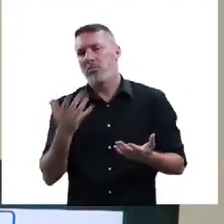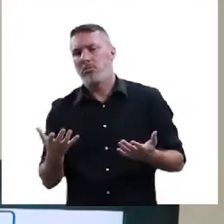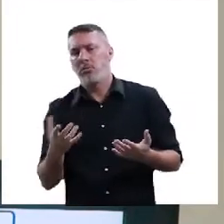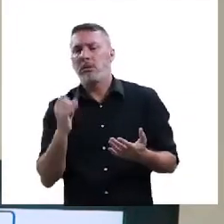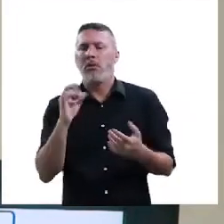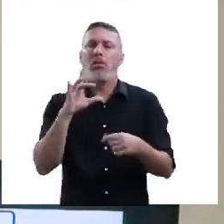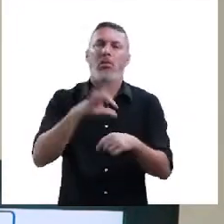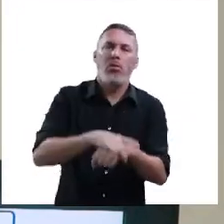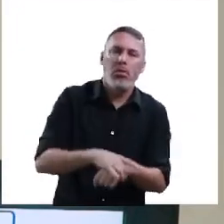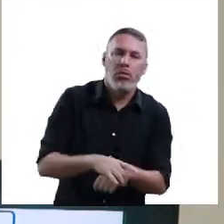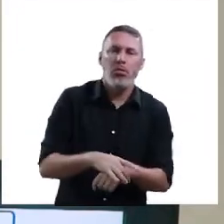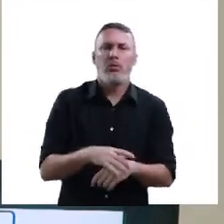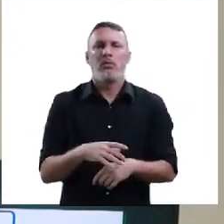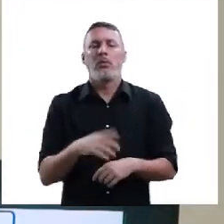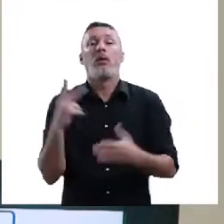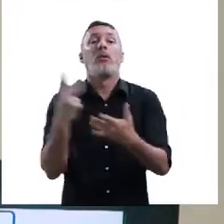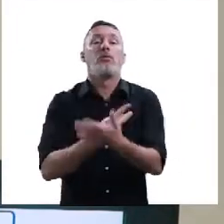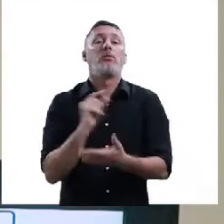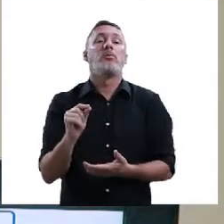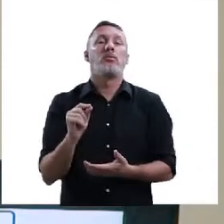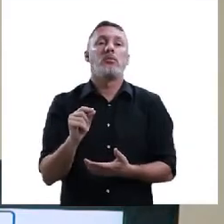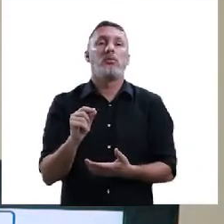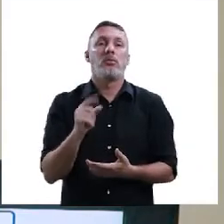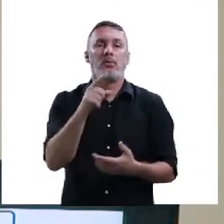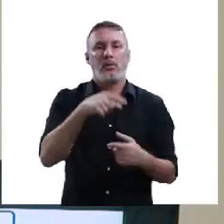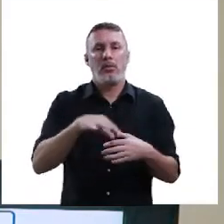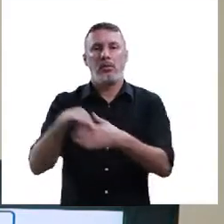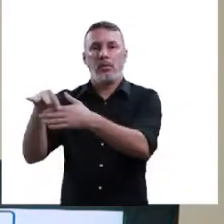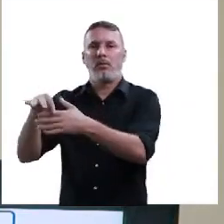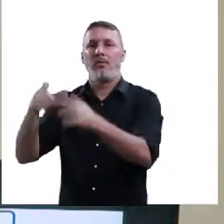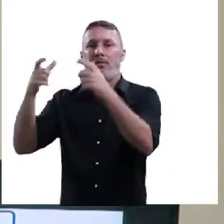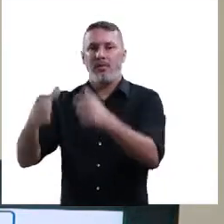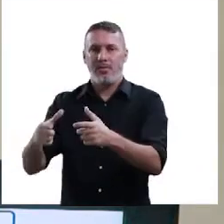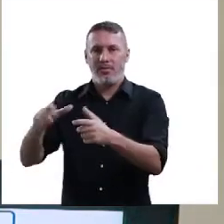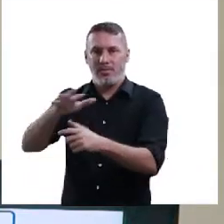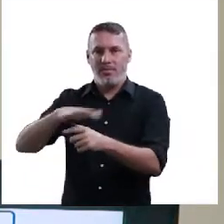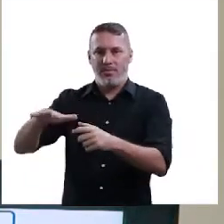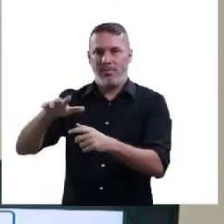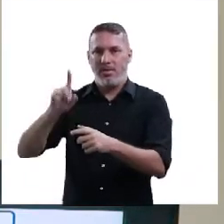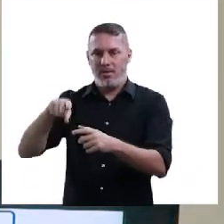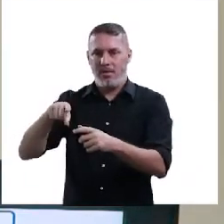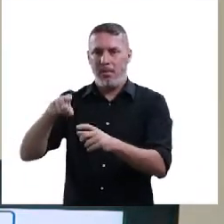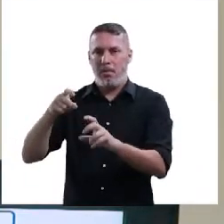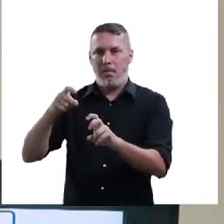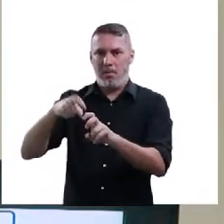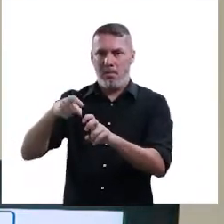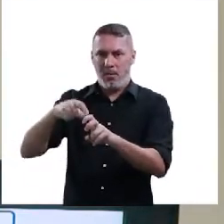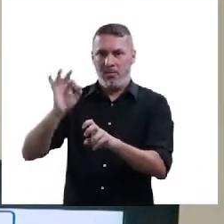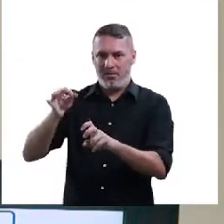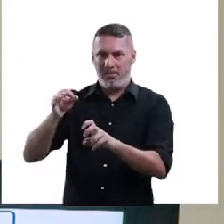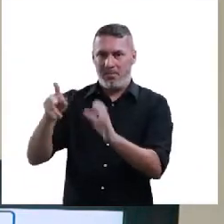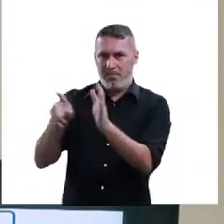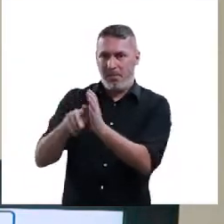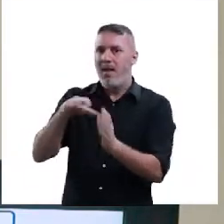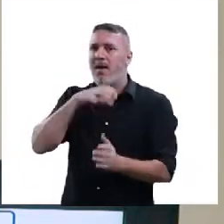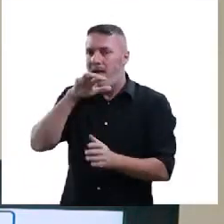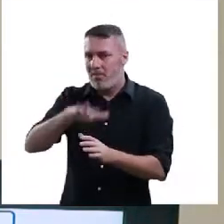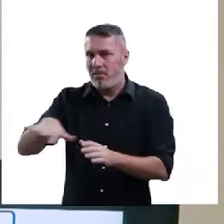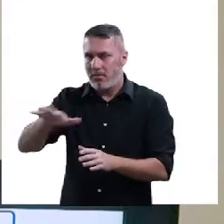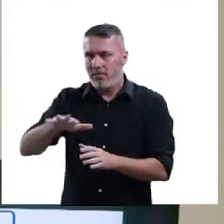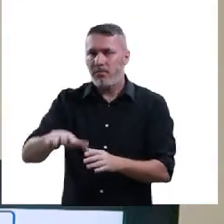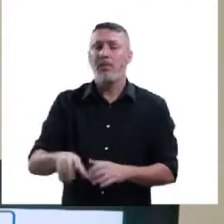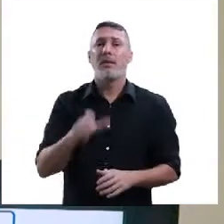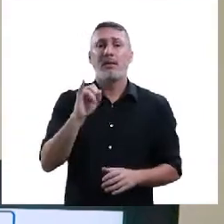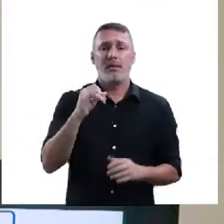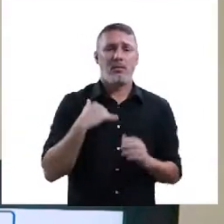seu animal ficou doente, o que ocorre? Você vai levar em uma clínica veterinária. Dependendo do local que